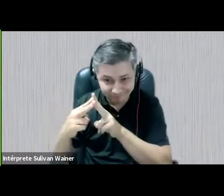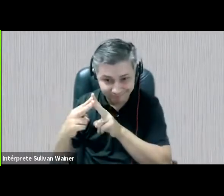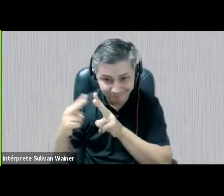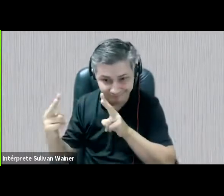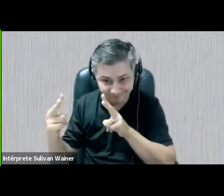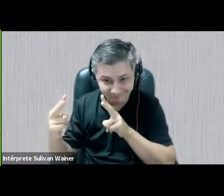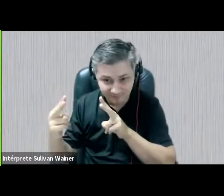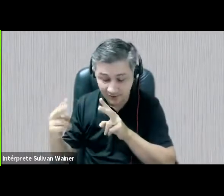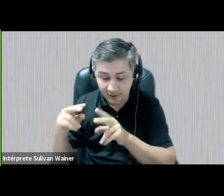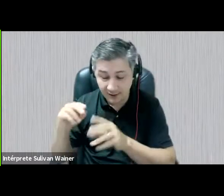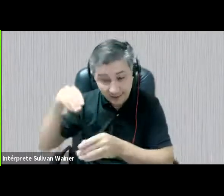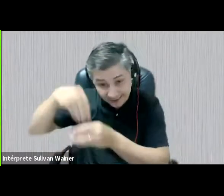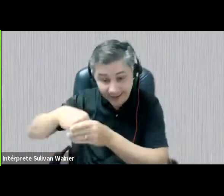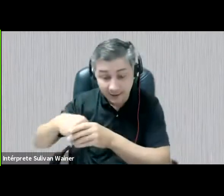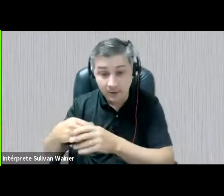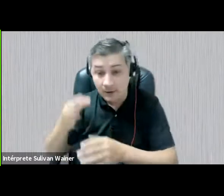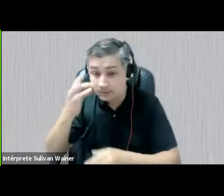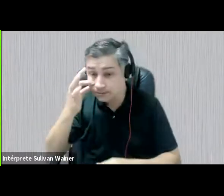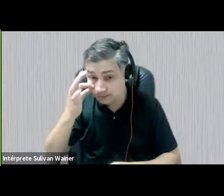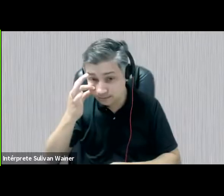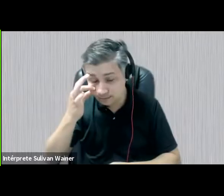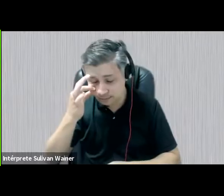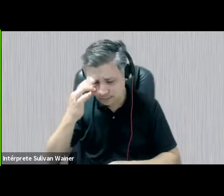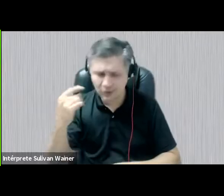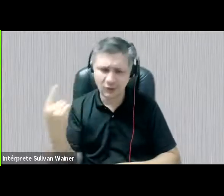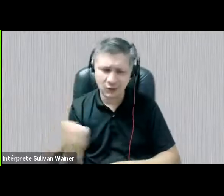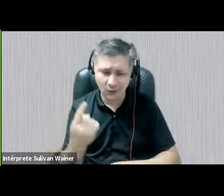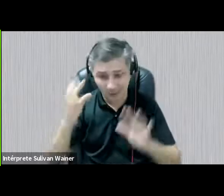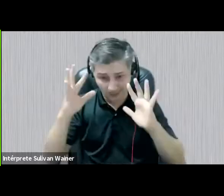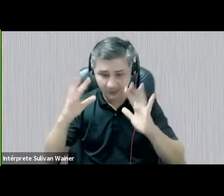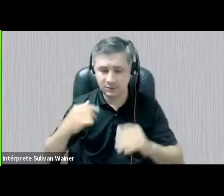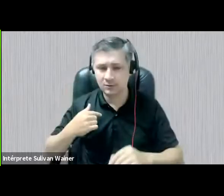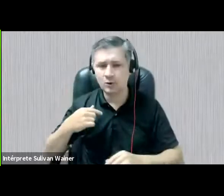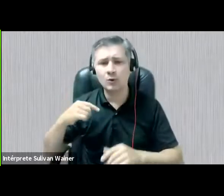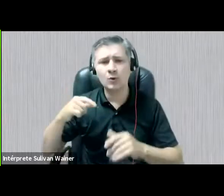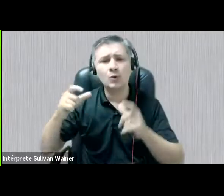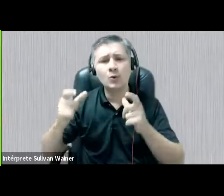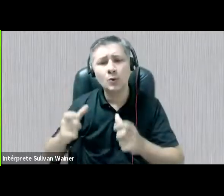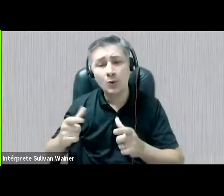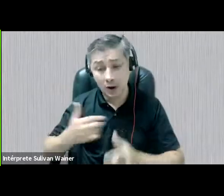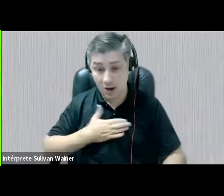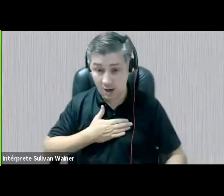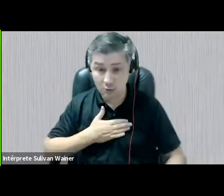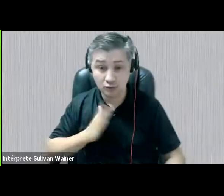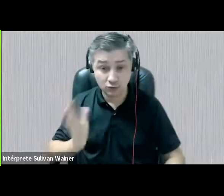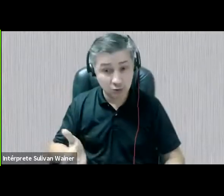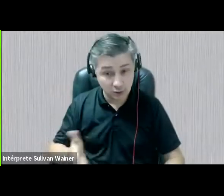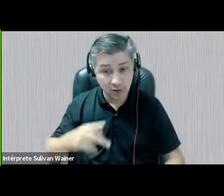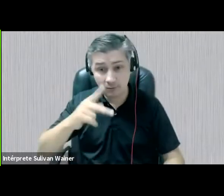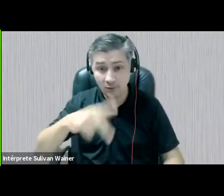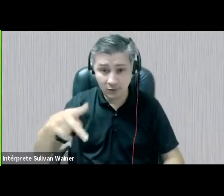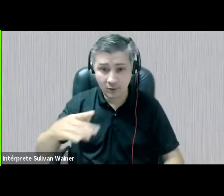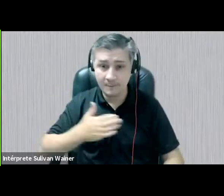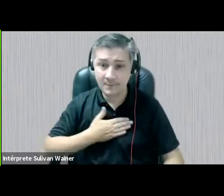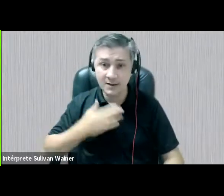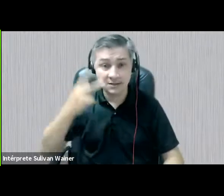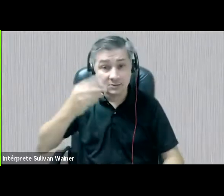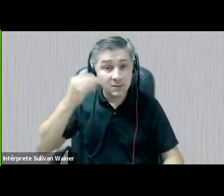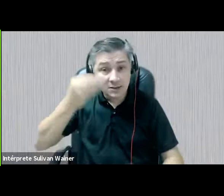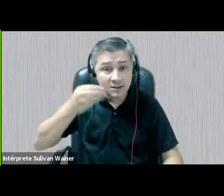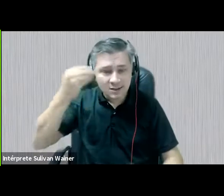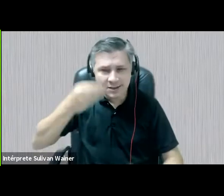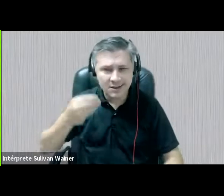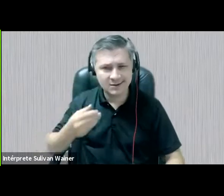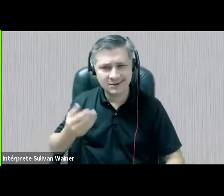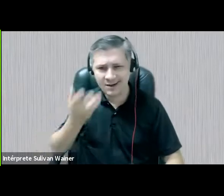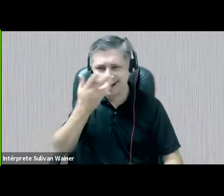minha pensada depois no lugar situado como professora parte muito desse lugar, dessa experiência no cotidiano de trocas